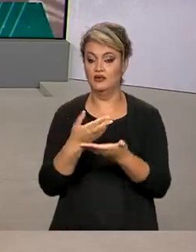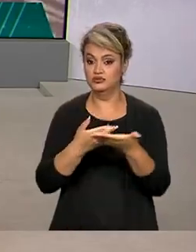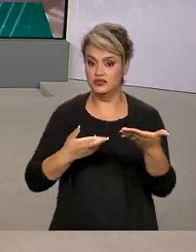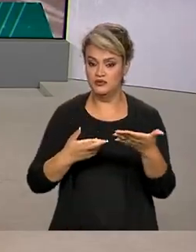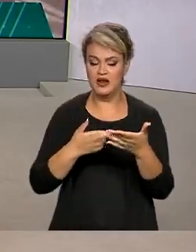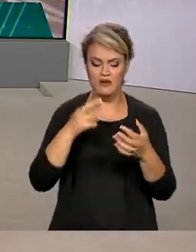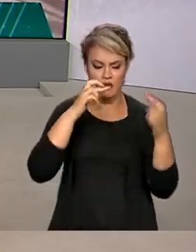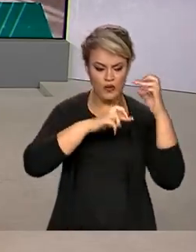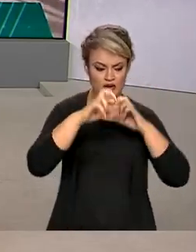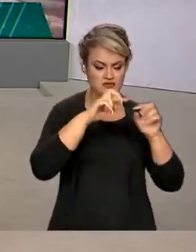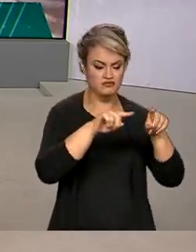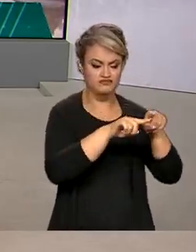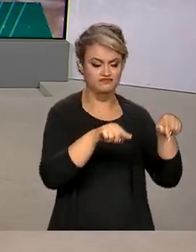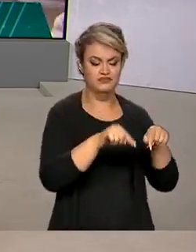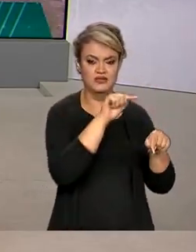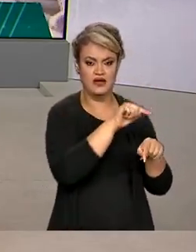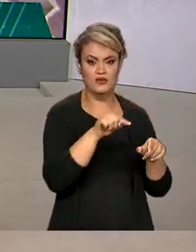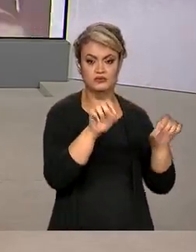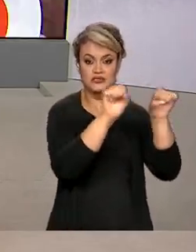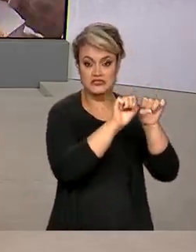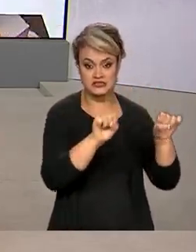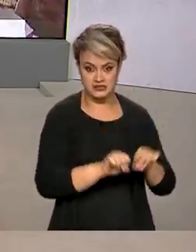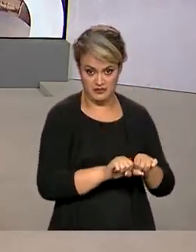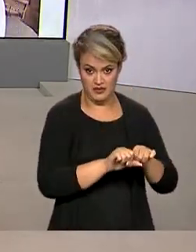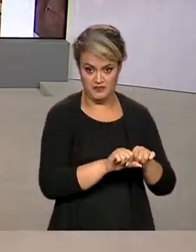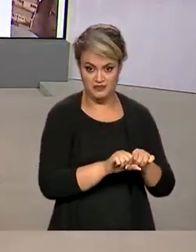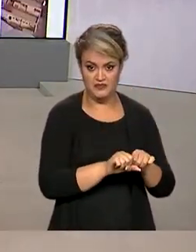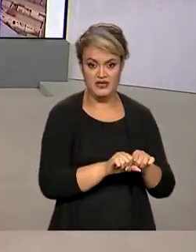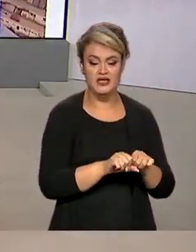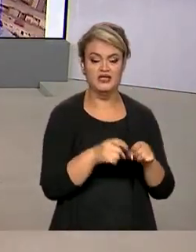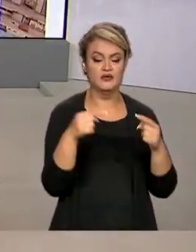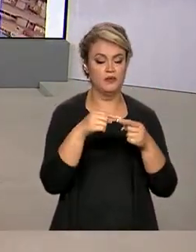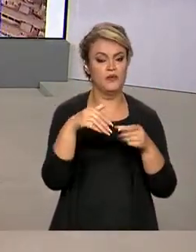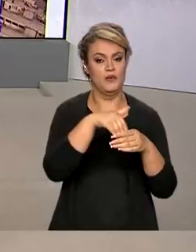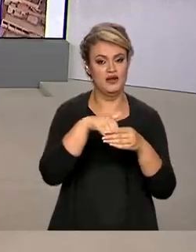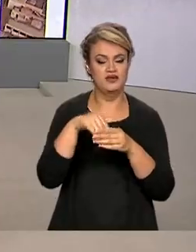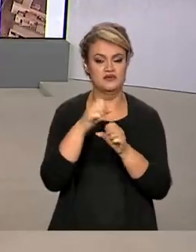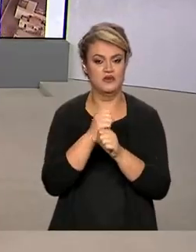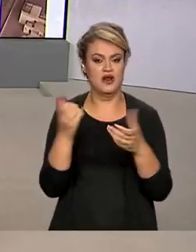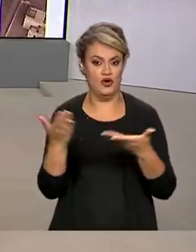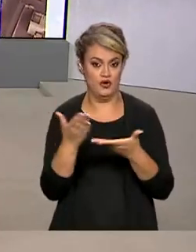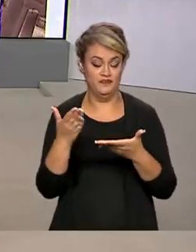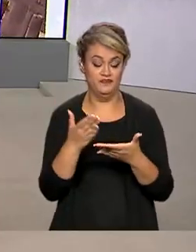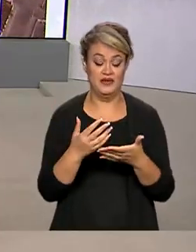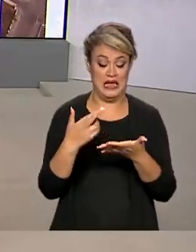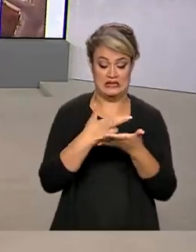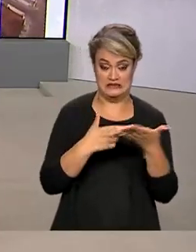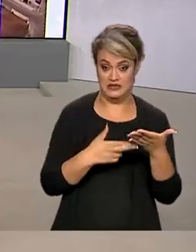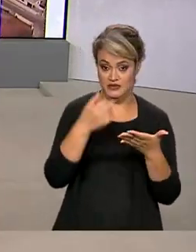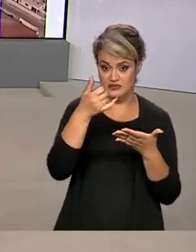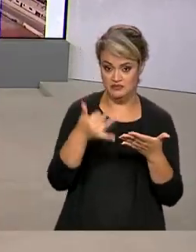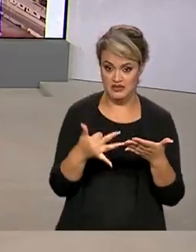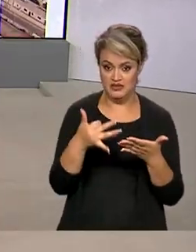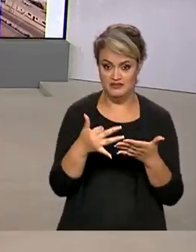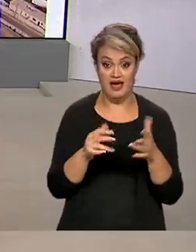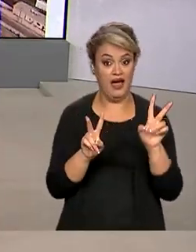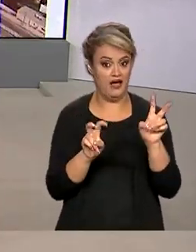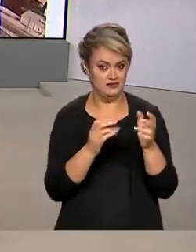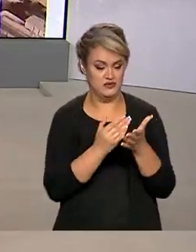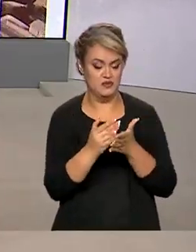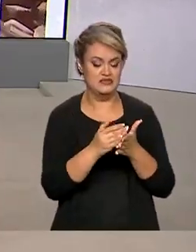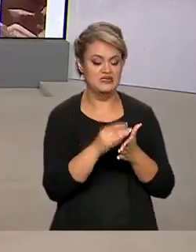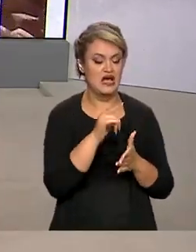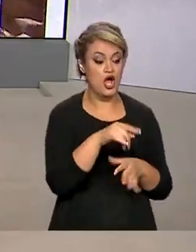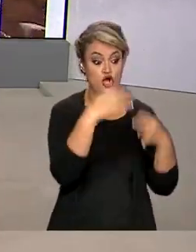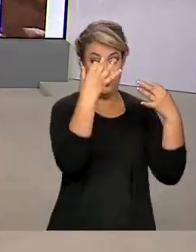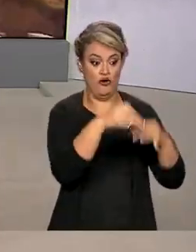fiscalização do sistema eletrônico de votação relativo às eleições deste ano. Segundo o relatório, abre aspas, não é